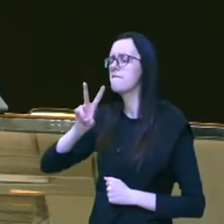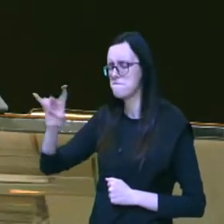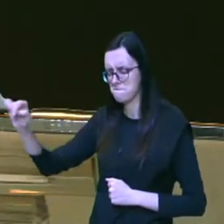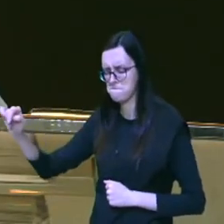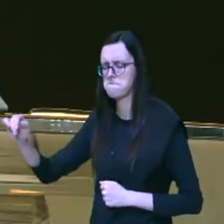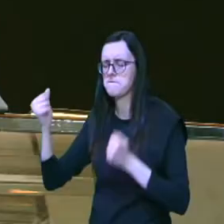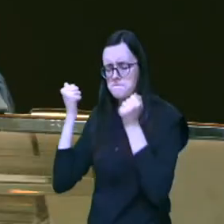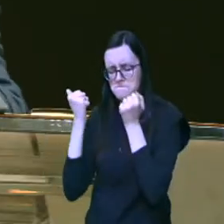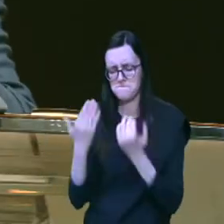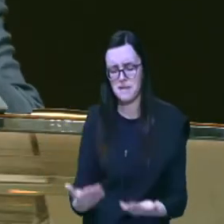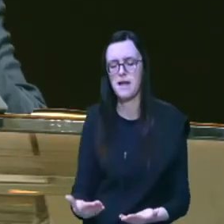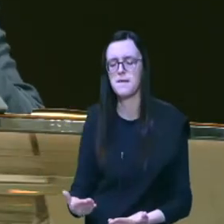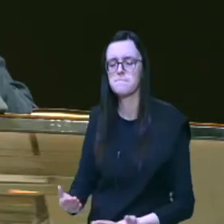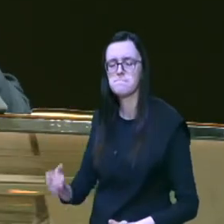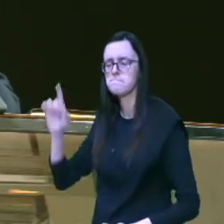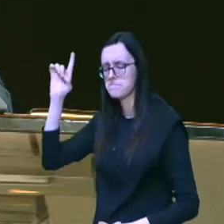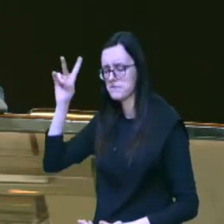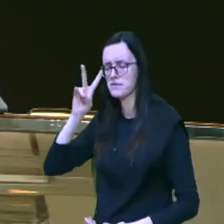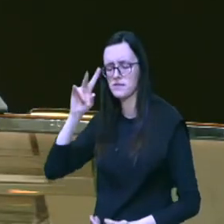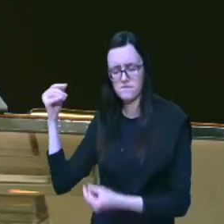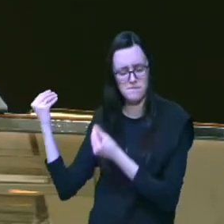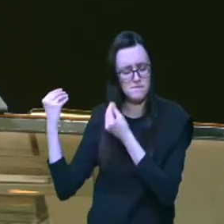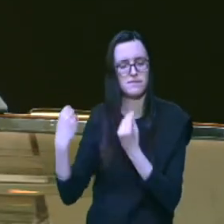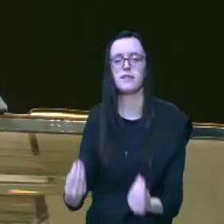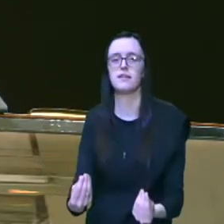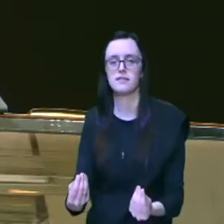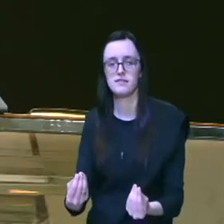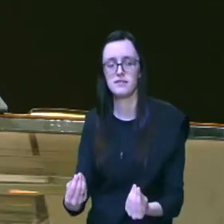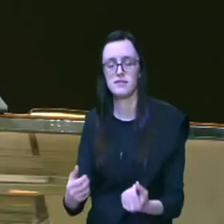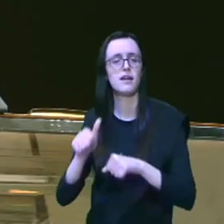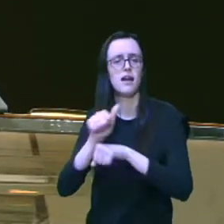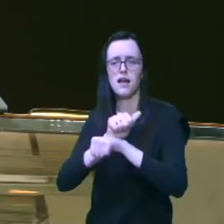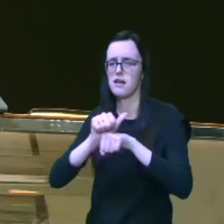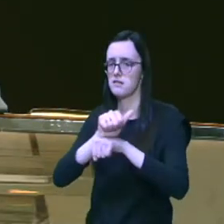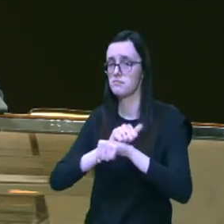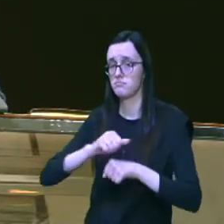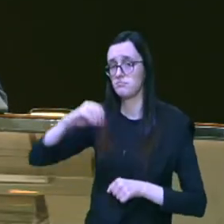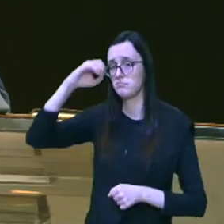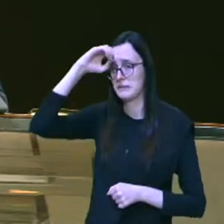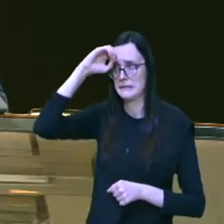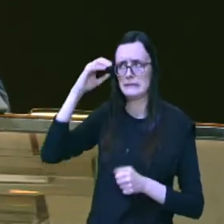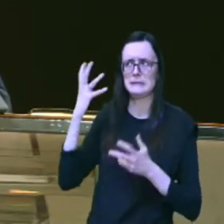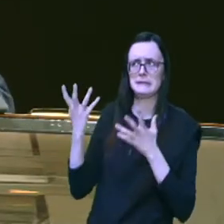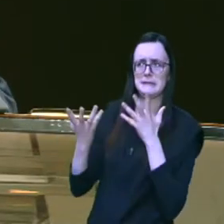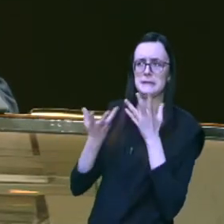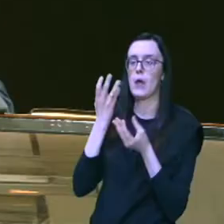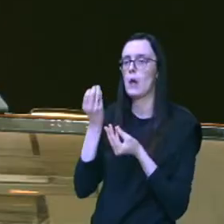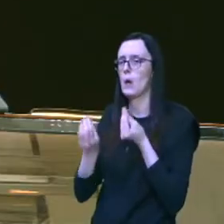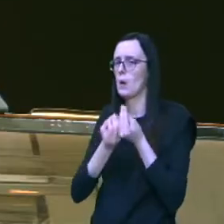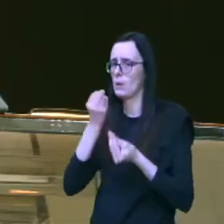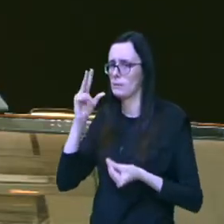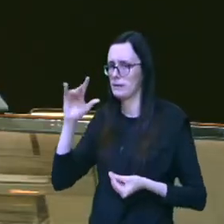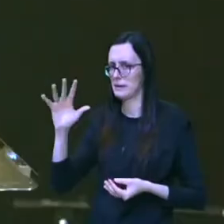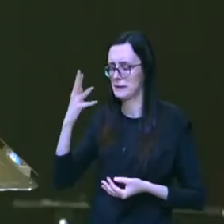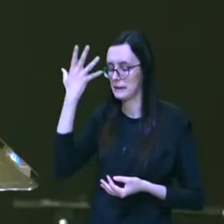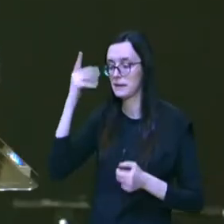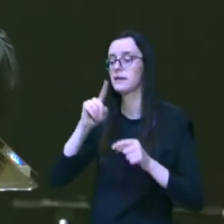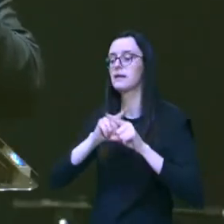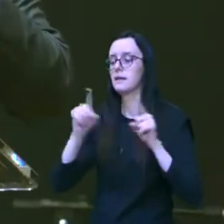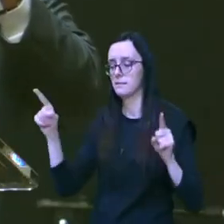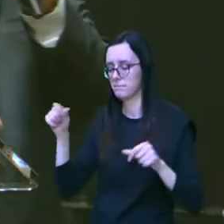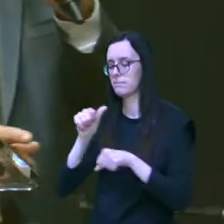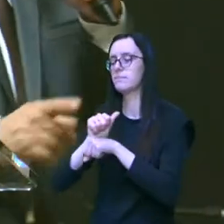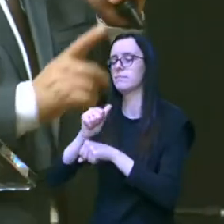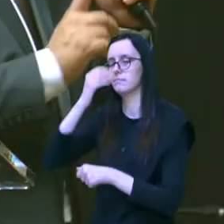prover Deus proverá Abraão não sabia exatamente como iria acontecer mas ele